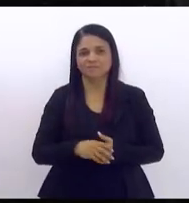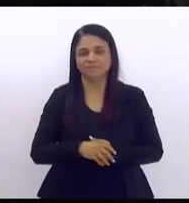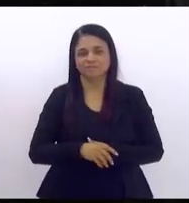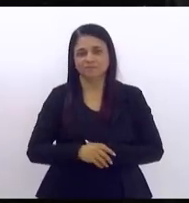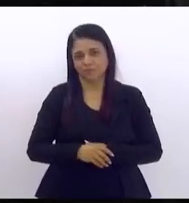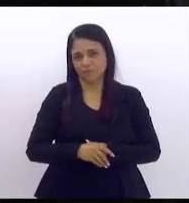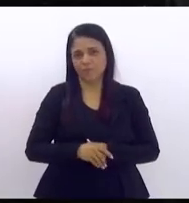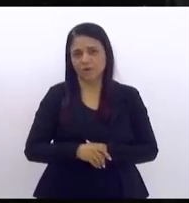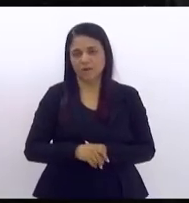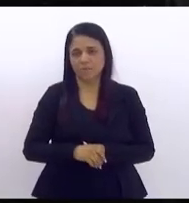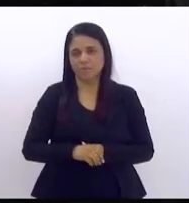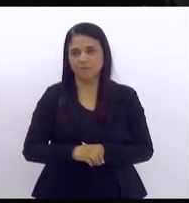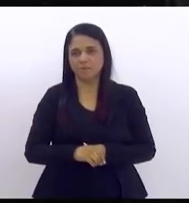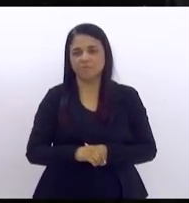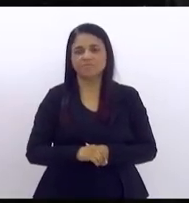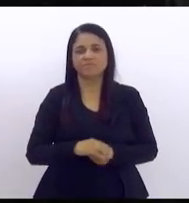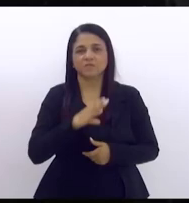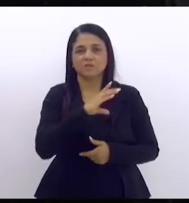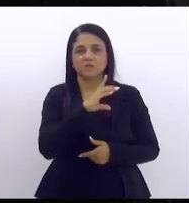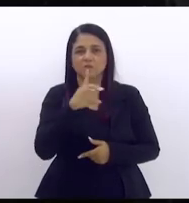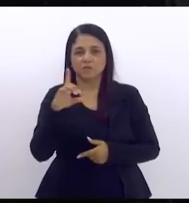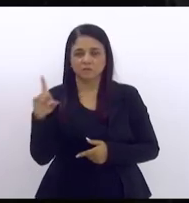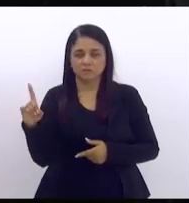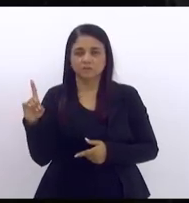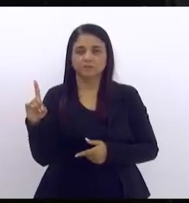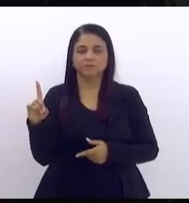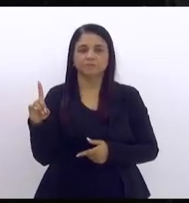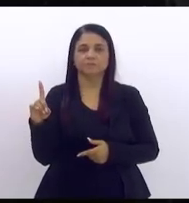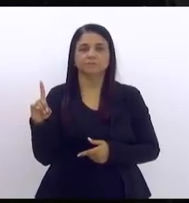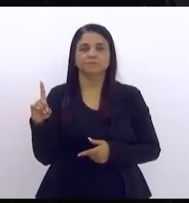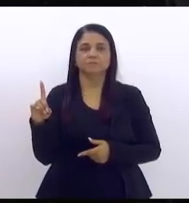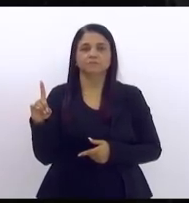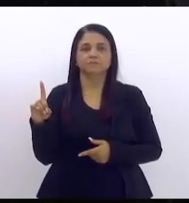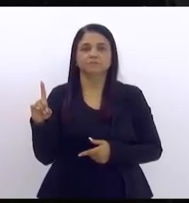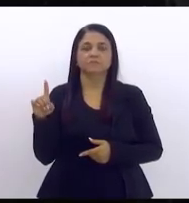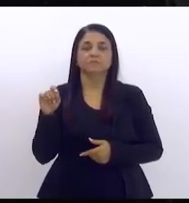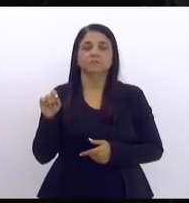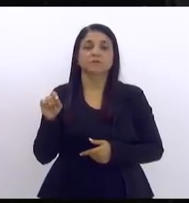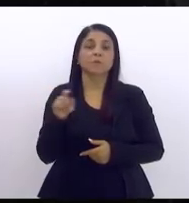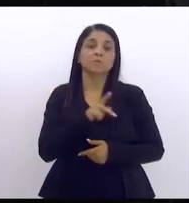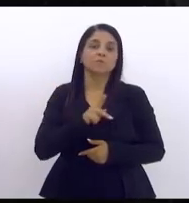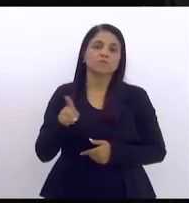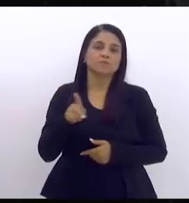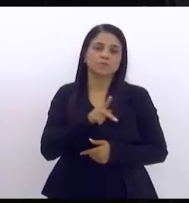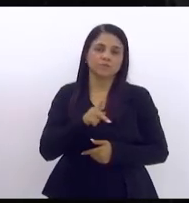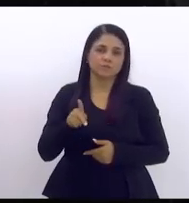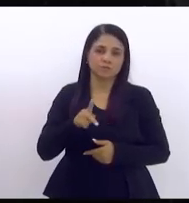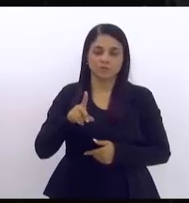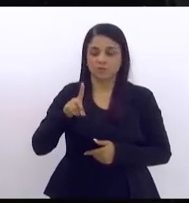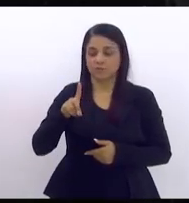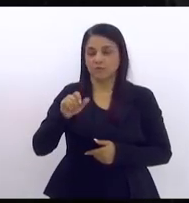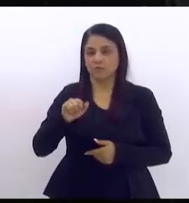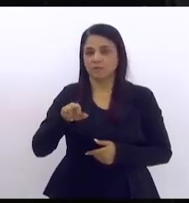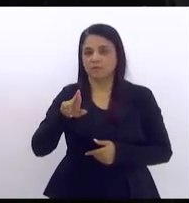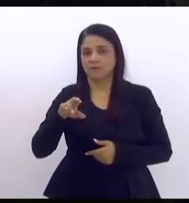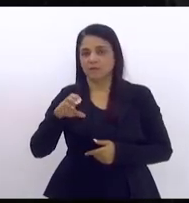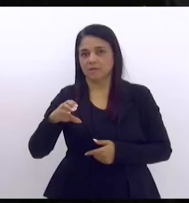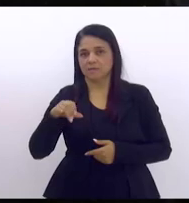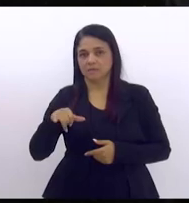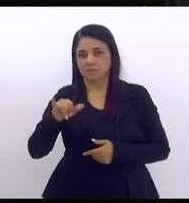e quem coordenava esse projeto era o nosso professor Darcy Ribeiro